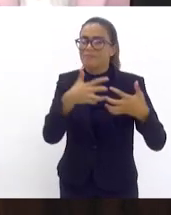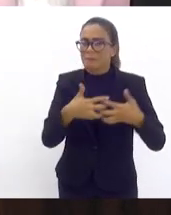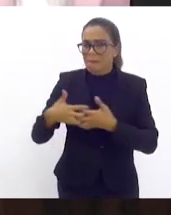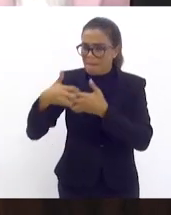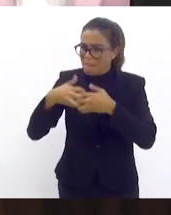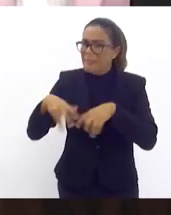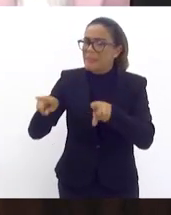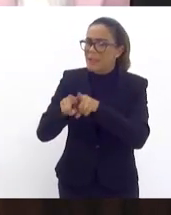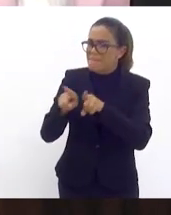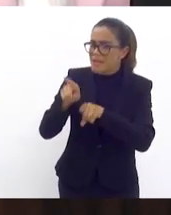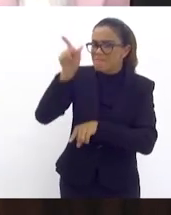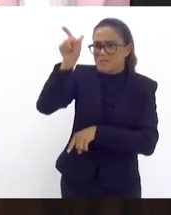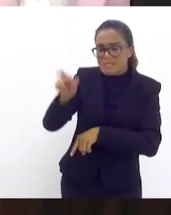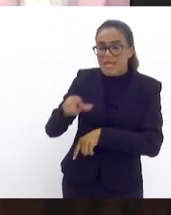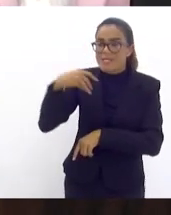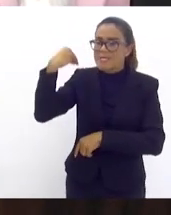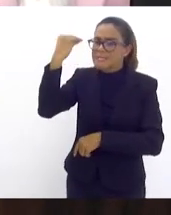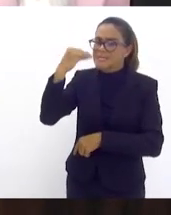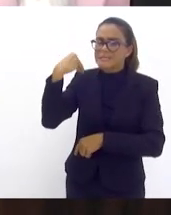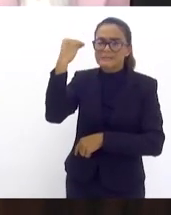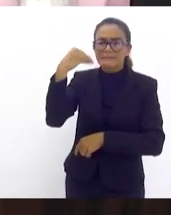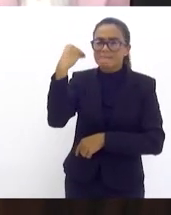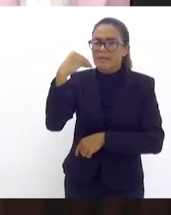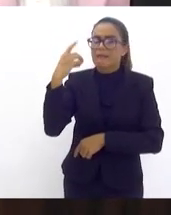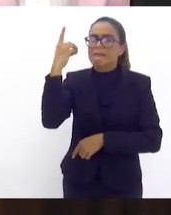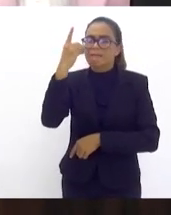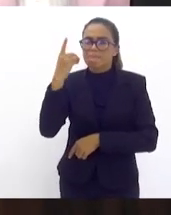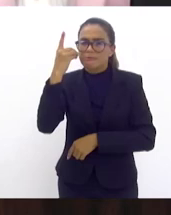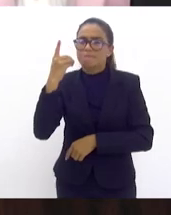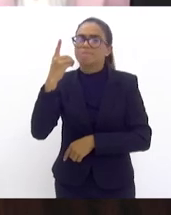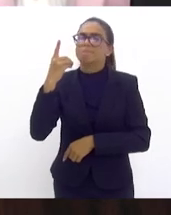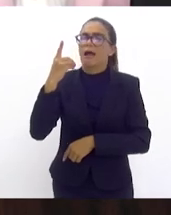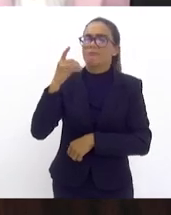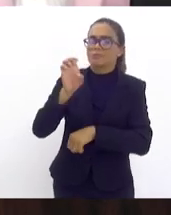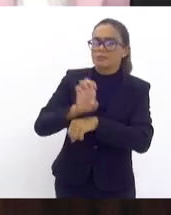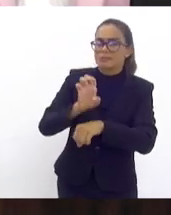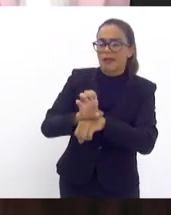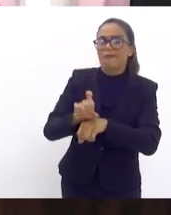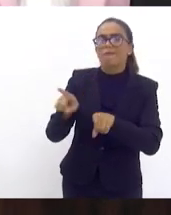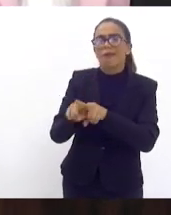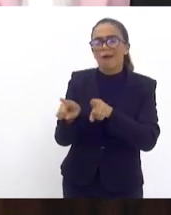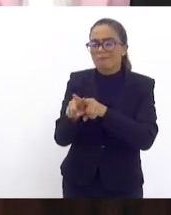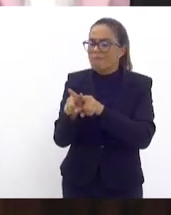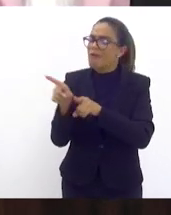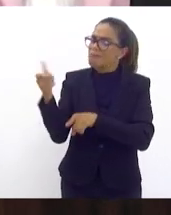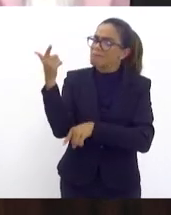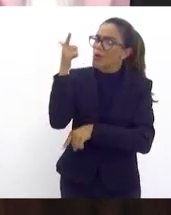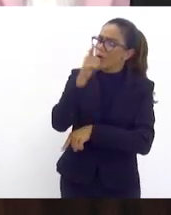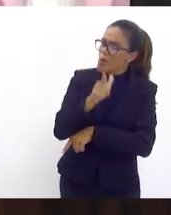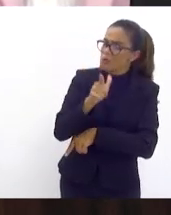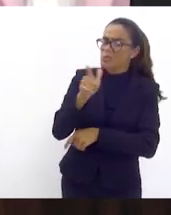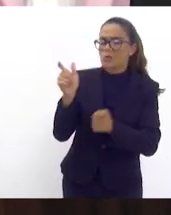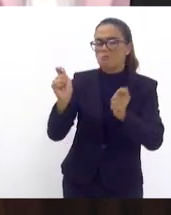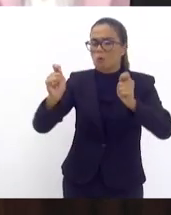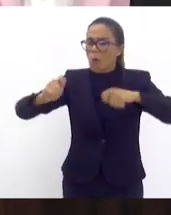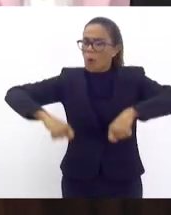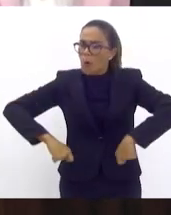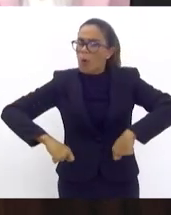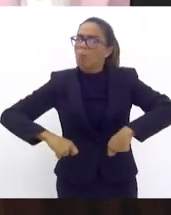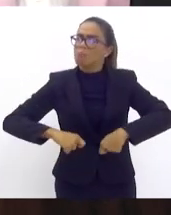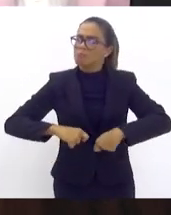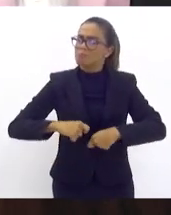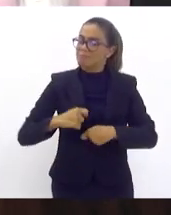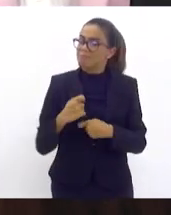cidade com a experiência de mandato do deputado estadual conduziu a nossa cidade de uma maneira muito firme e competente na qualidade de